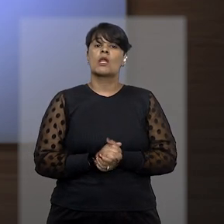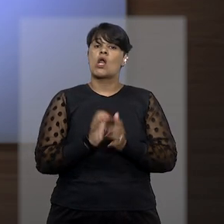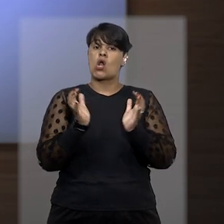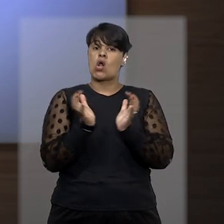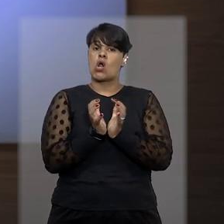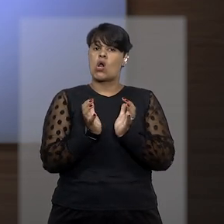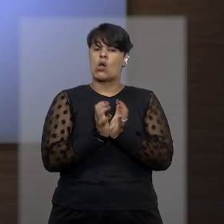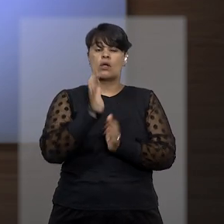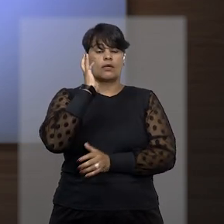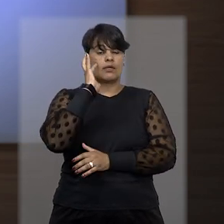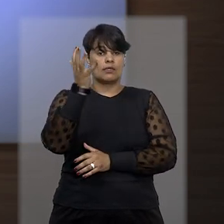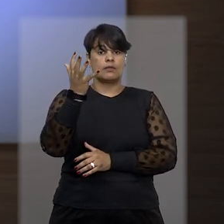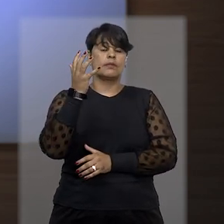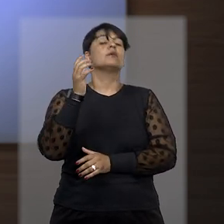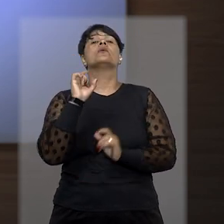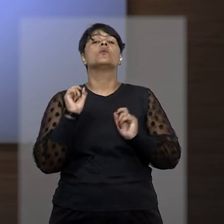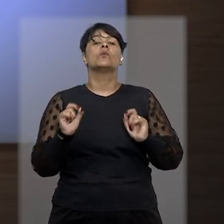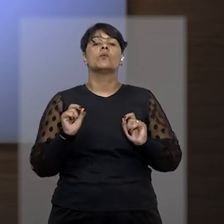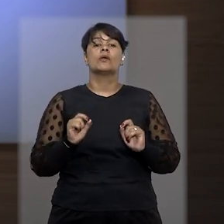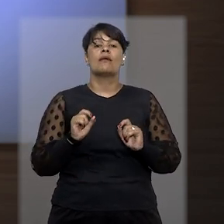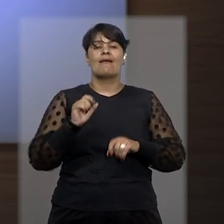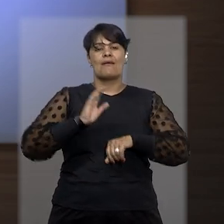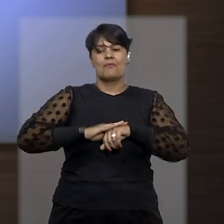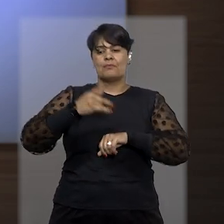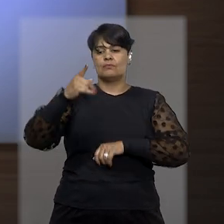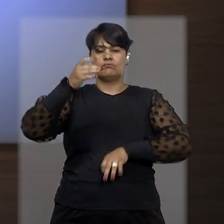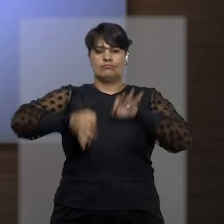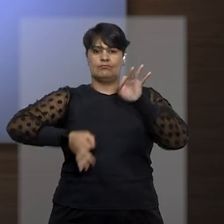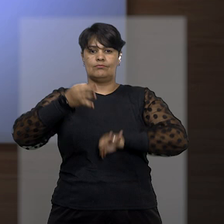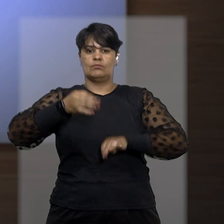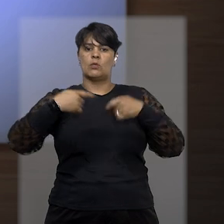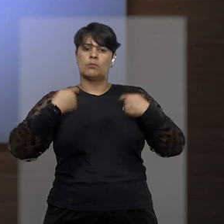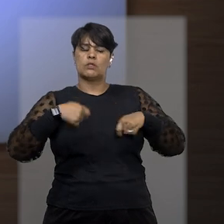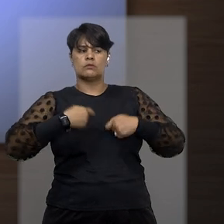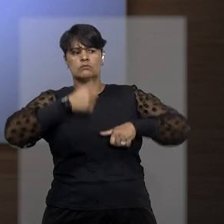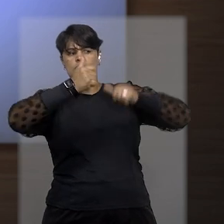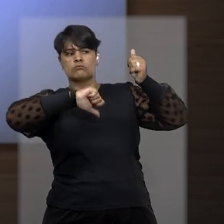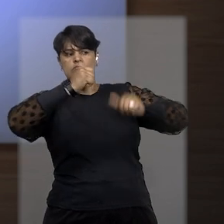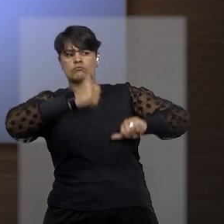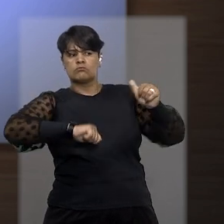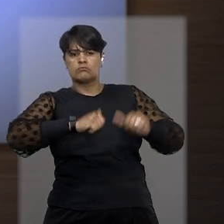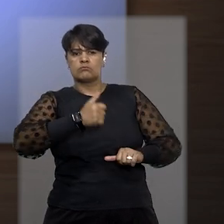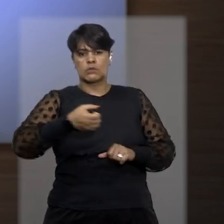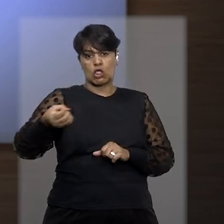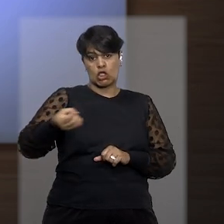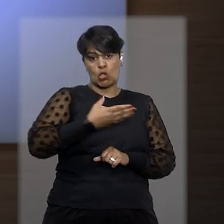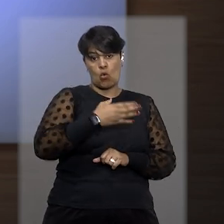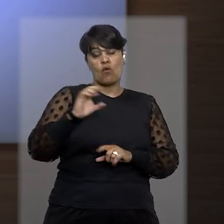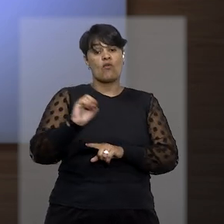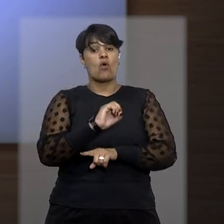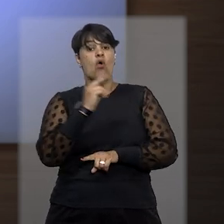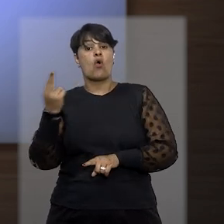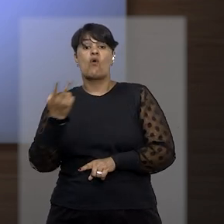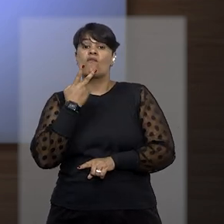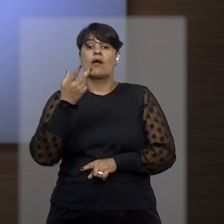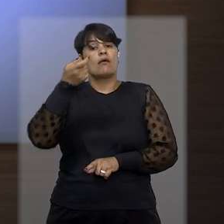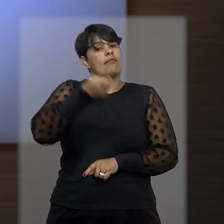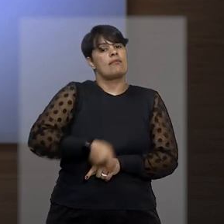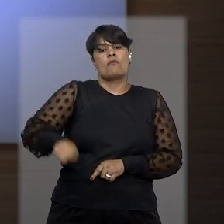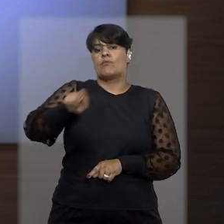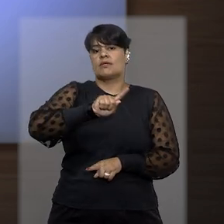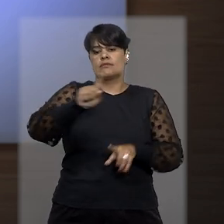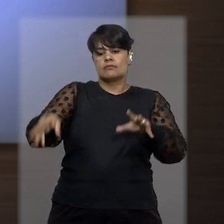também definiu que cabe ao julgador fundamentar o novo apenamento ou justificar a não realização do